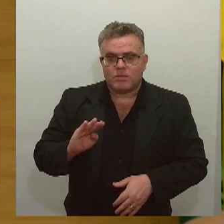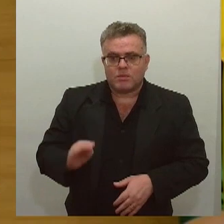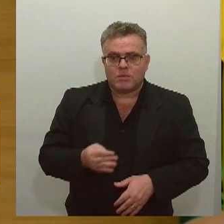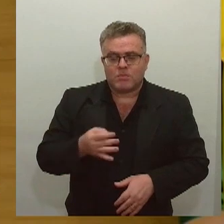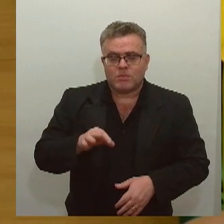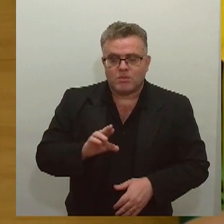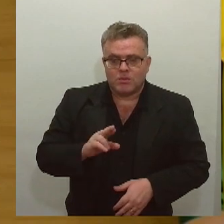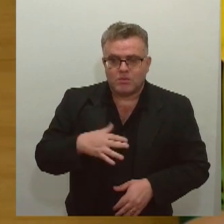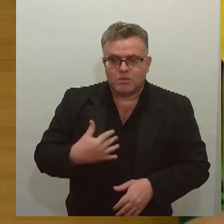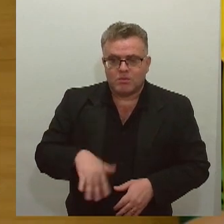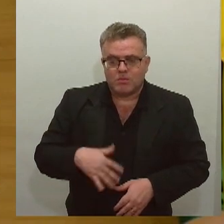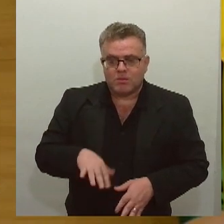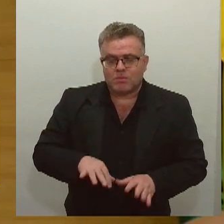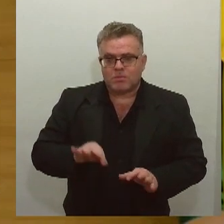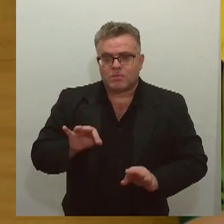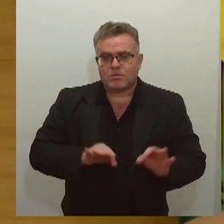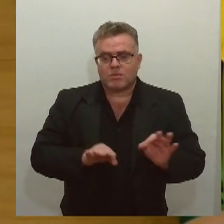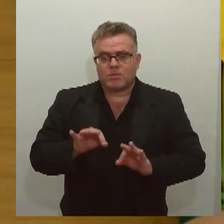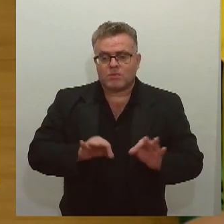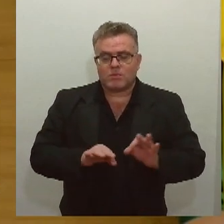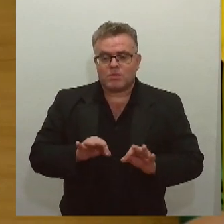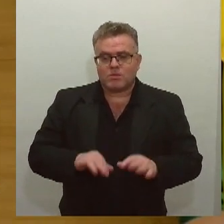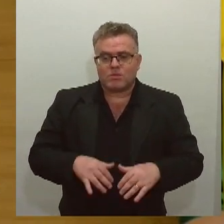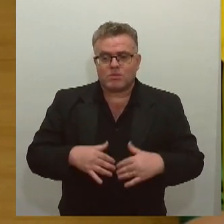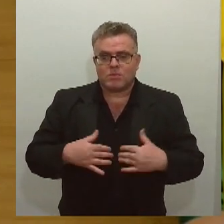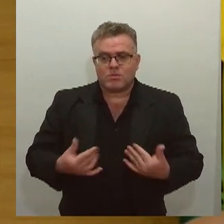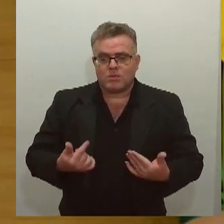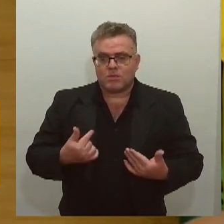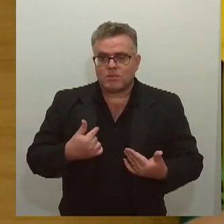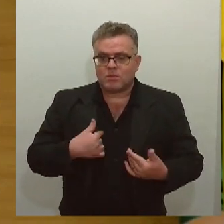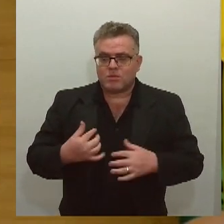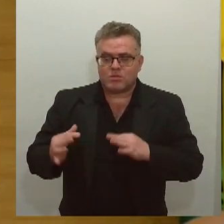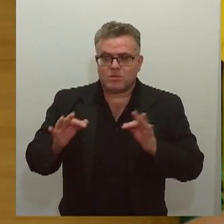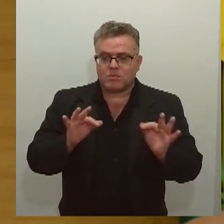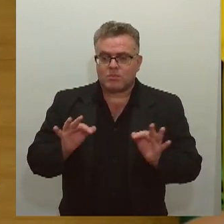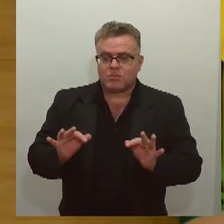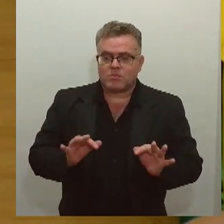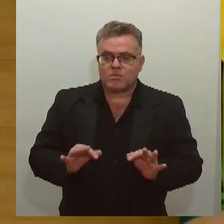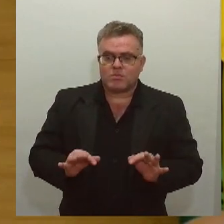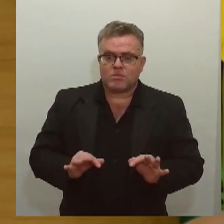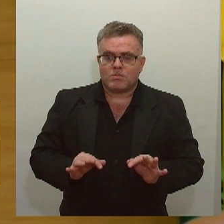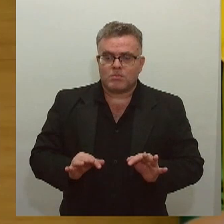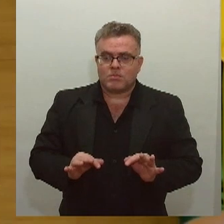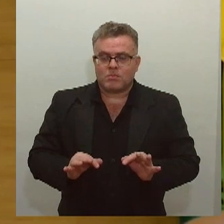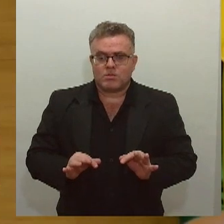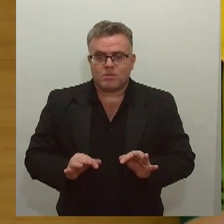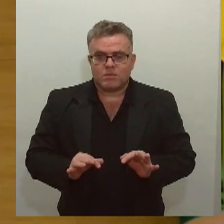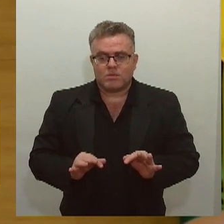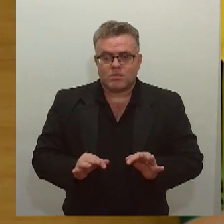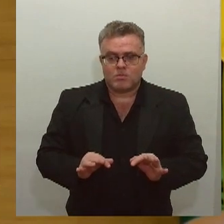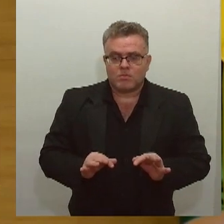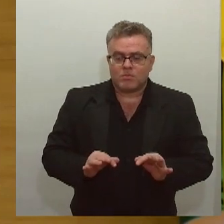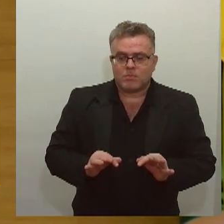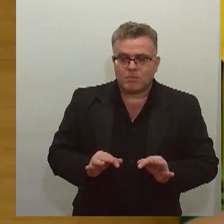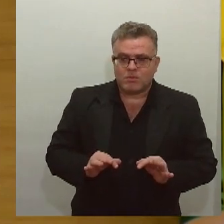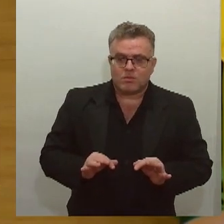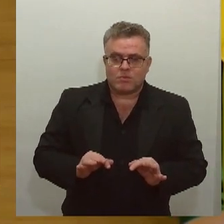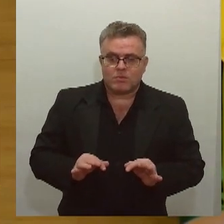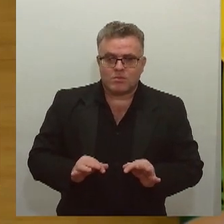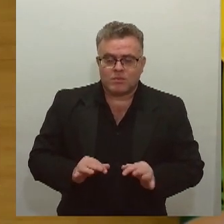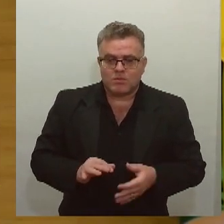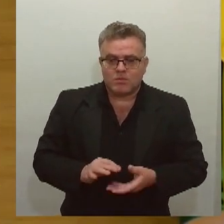para o Rio Grande do Sul. Então eu fico muito feliz pela contribuição que nós demos, enquanto vice-presidente ainda. E foi isso que